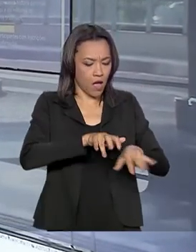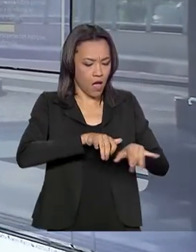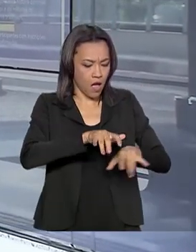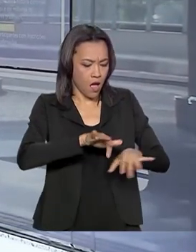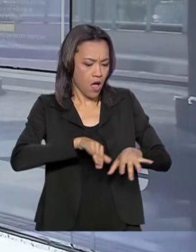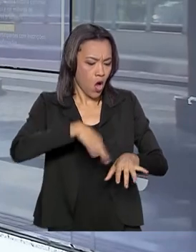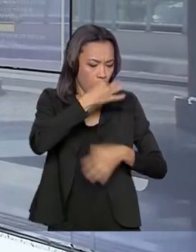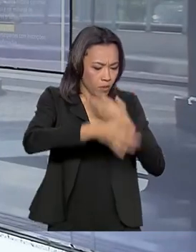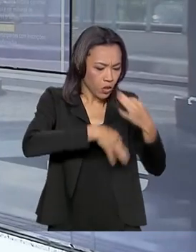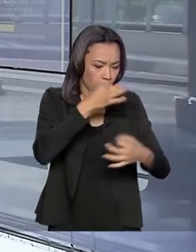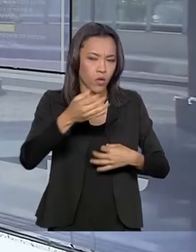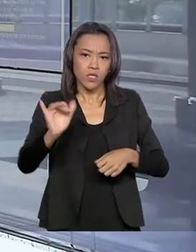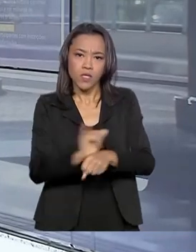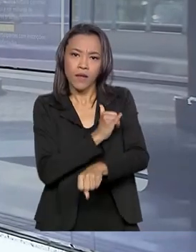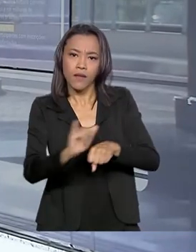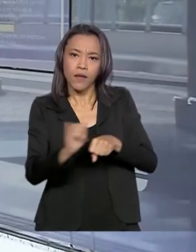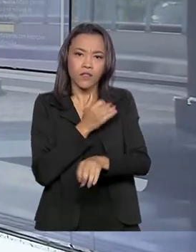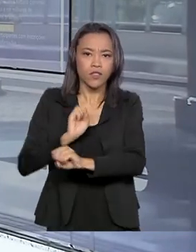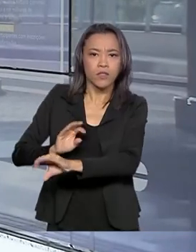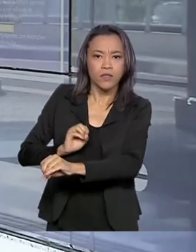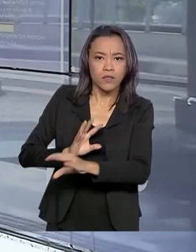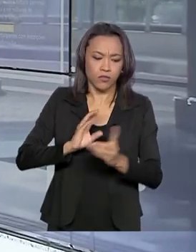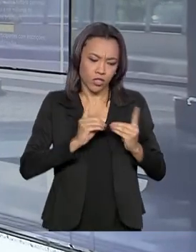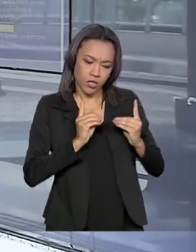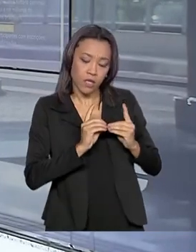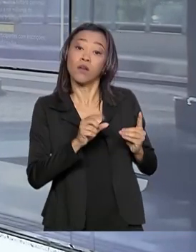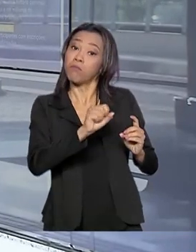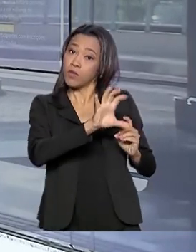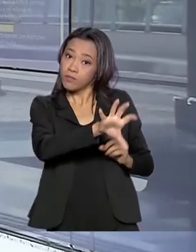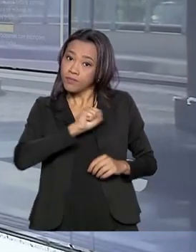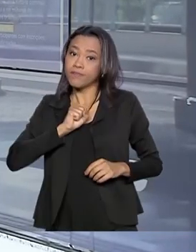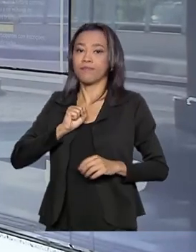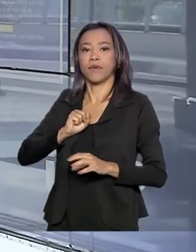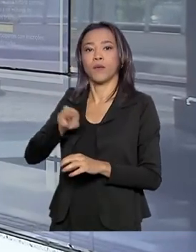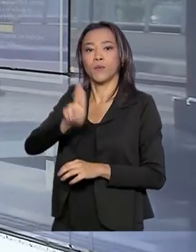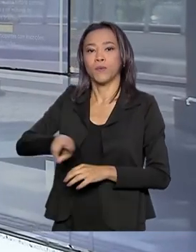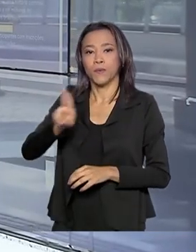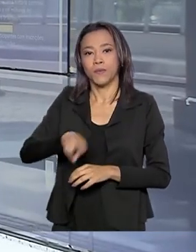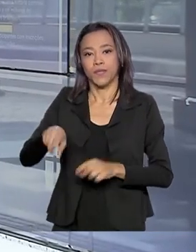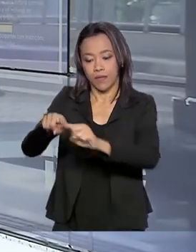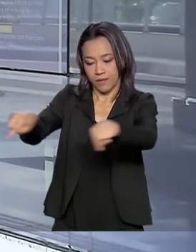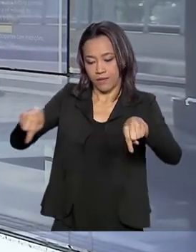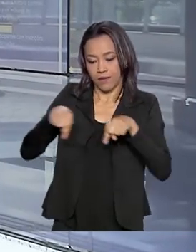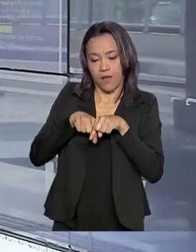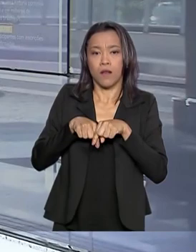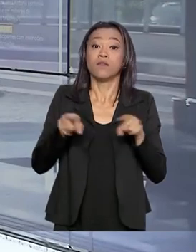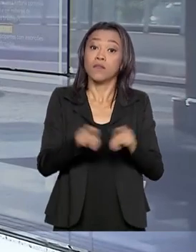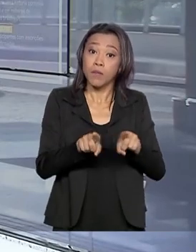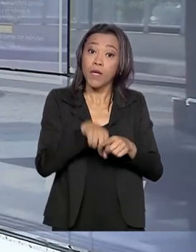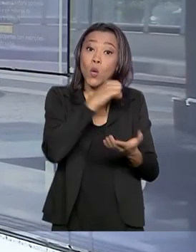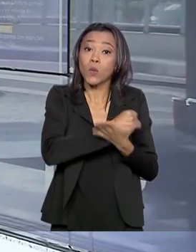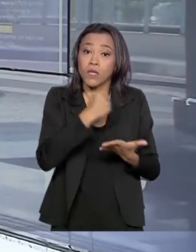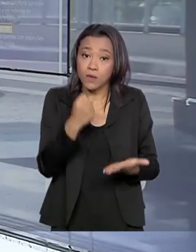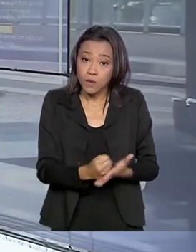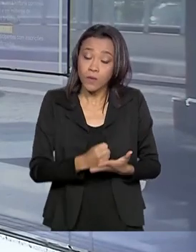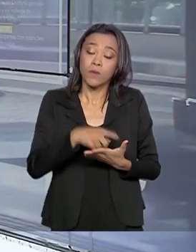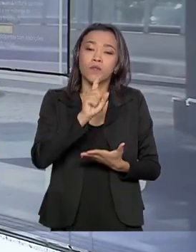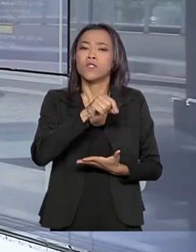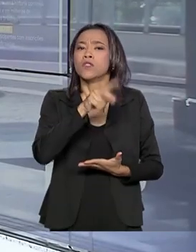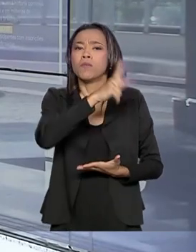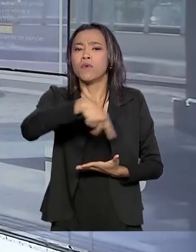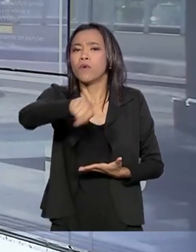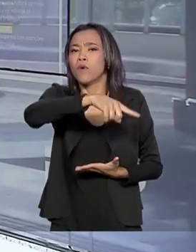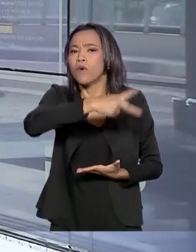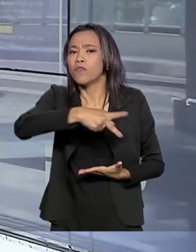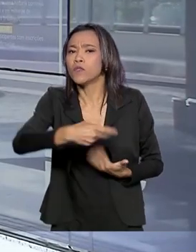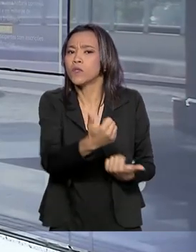recursos pedagógicos que poderão ser aplicados em sala de aula. Também está prevista a contratação de professores auxiliares. E o